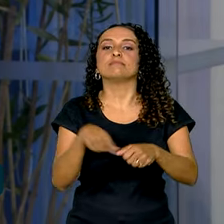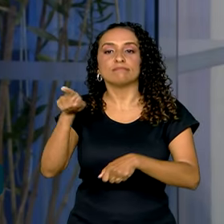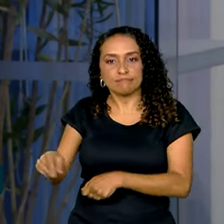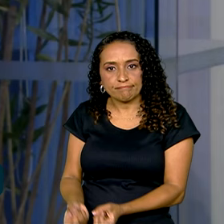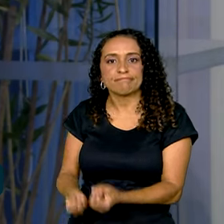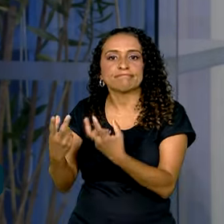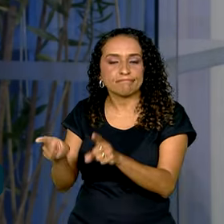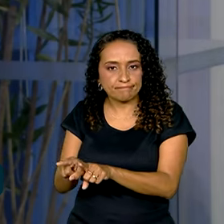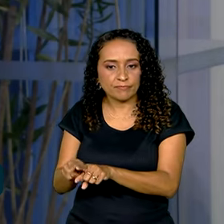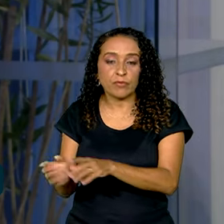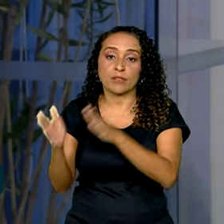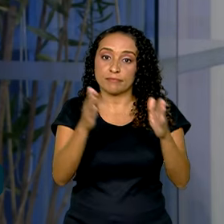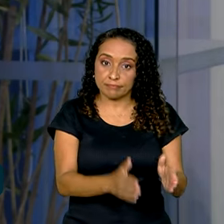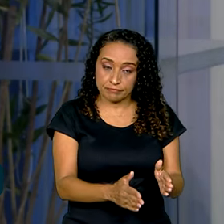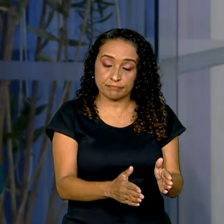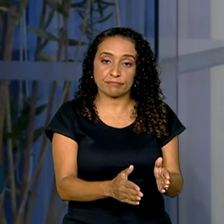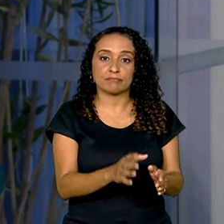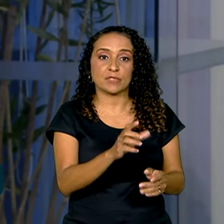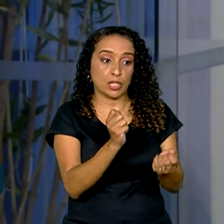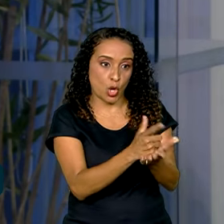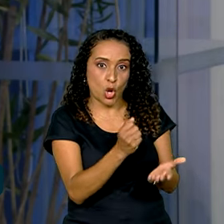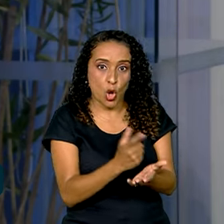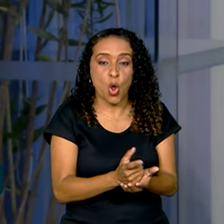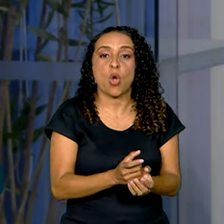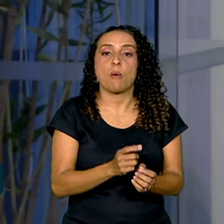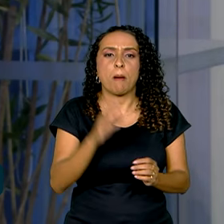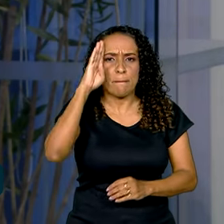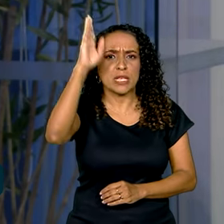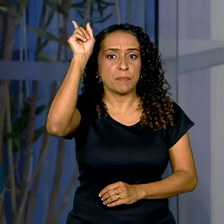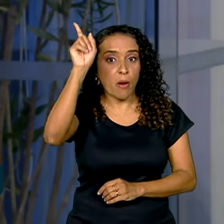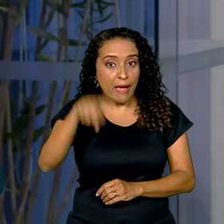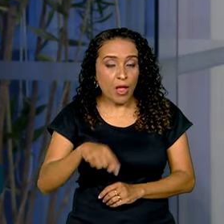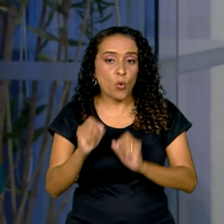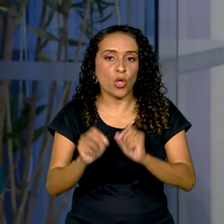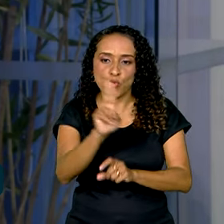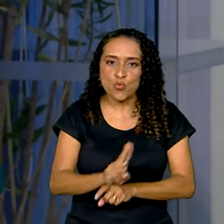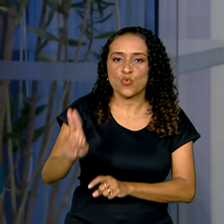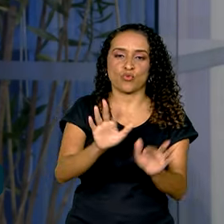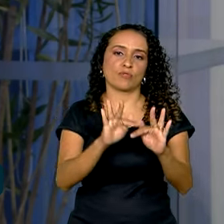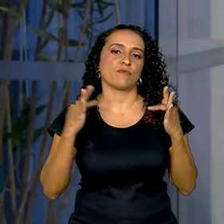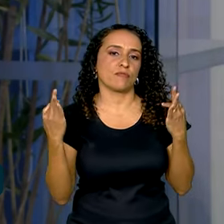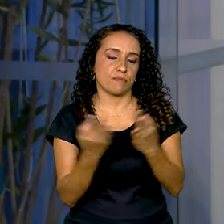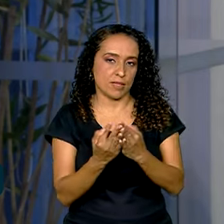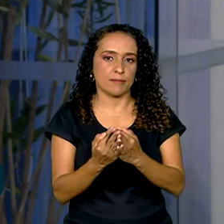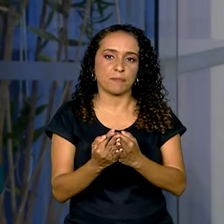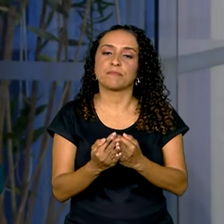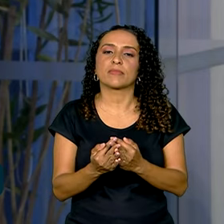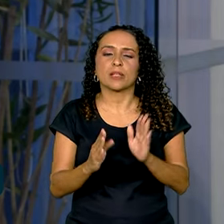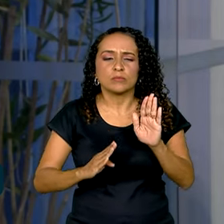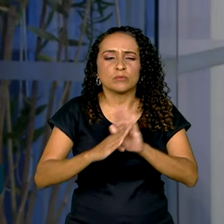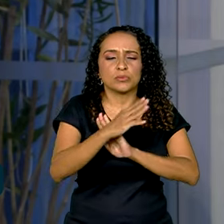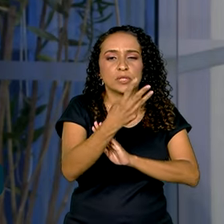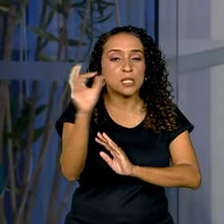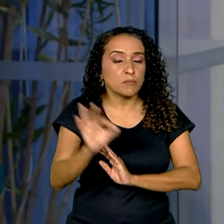histórica. Já pelo lado da demanda, o principal destaque, o maior crescimento, foi o chamado consumo das famílias, alta de 3%